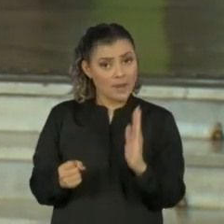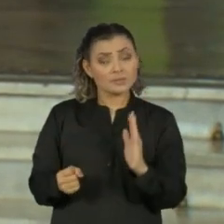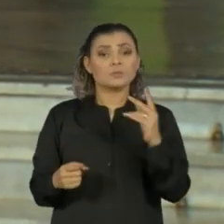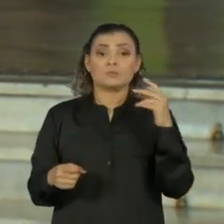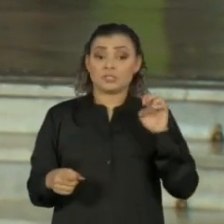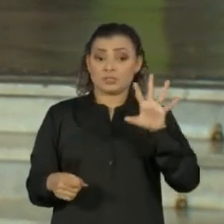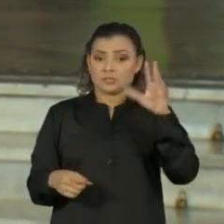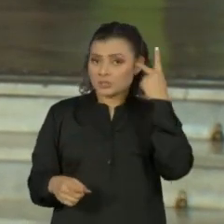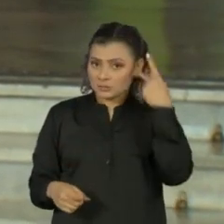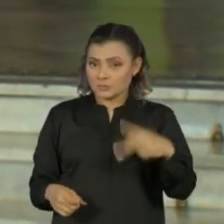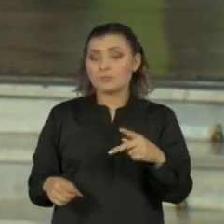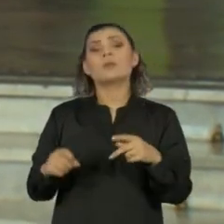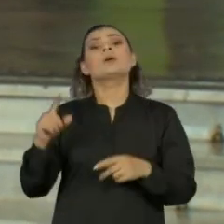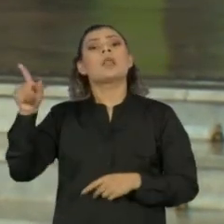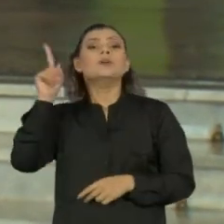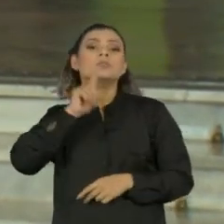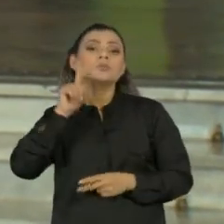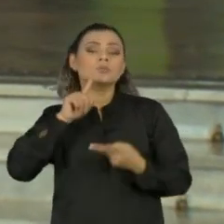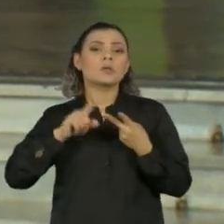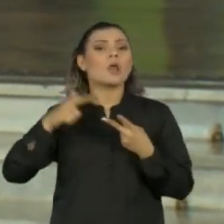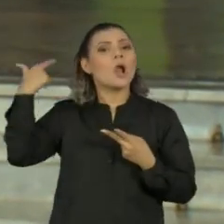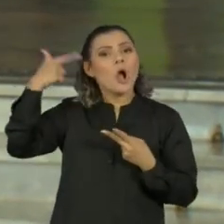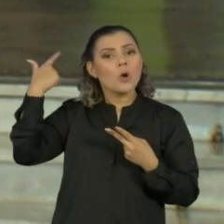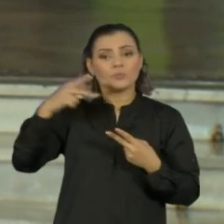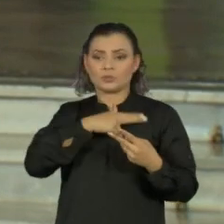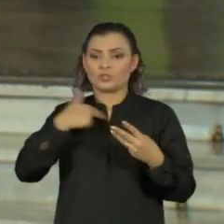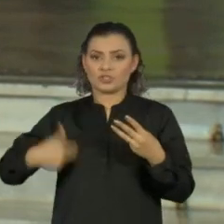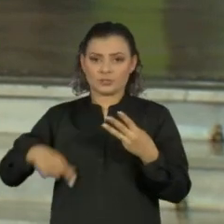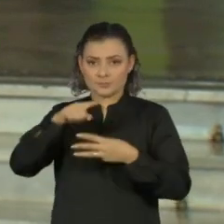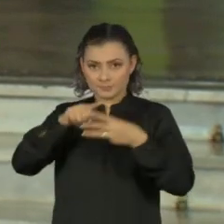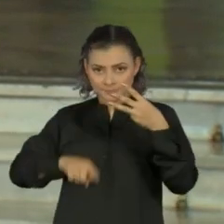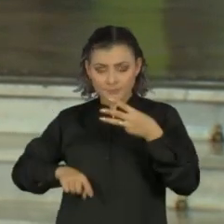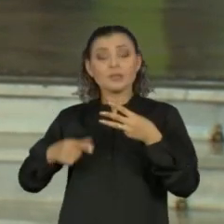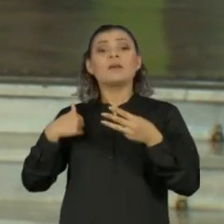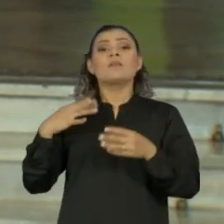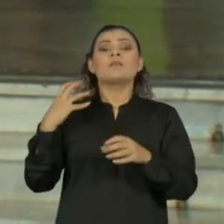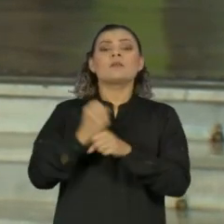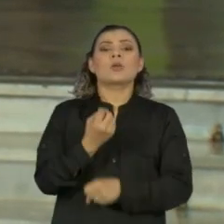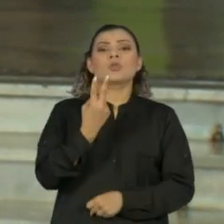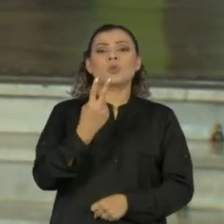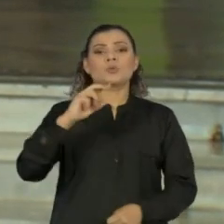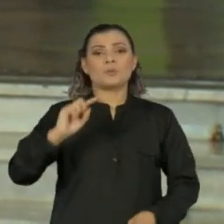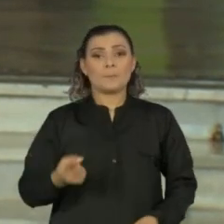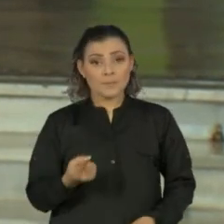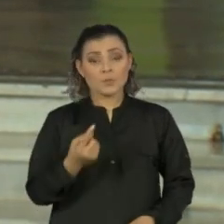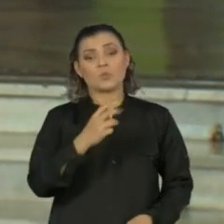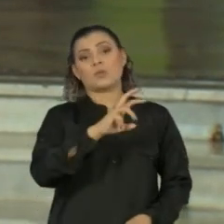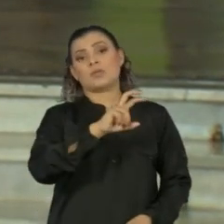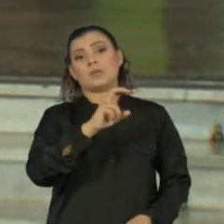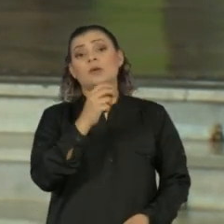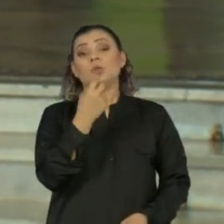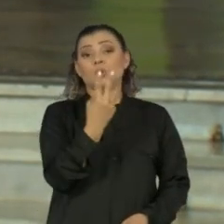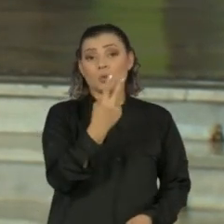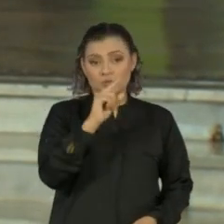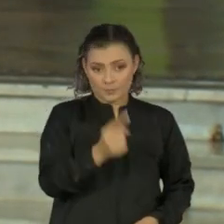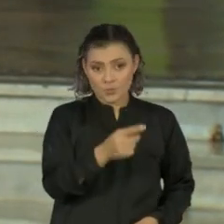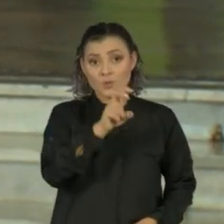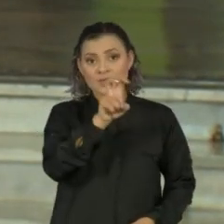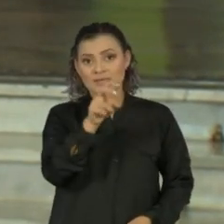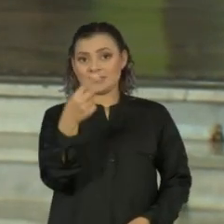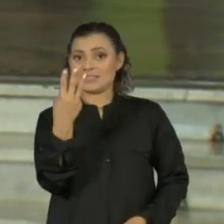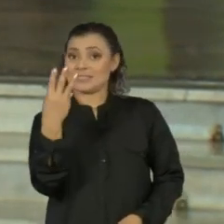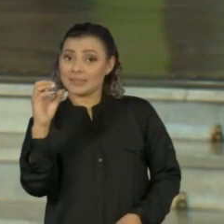Estados Unidos e via Londres da indústria chinesa completa agora 2.530 respiradores, dos quais